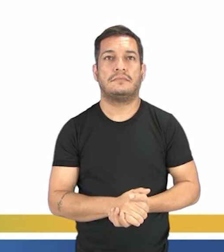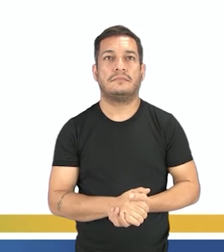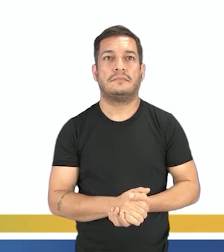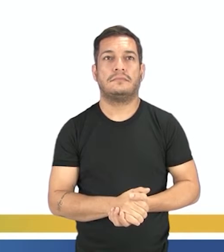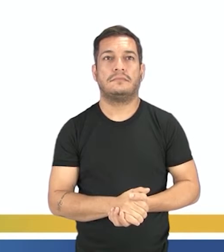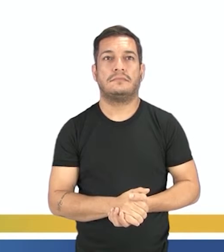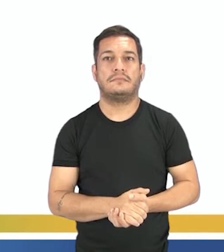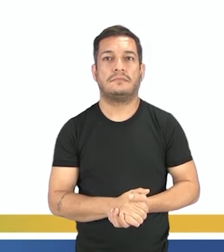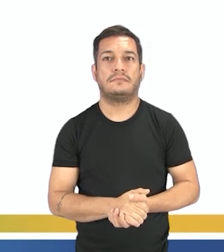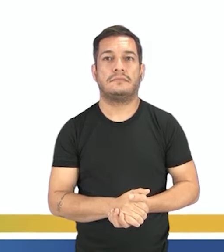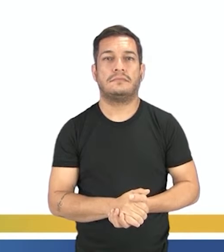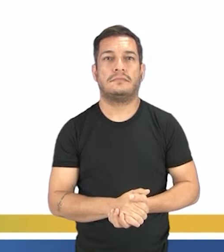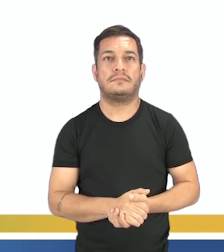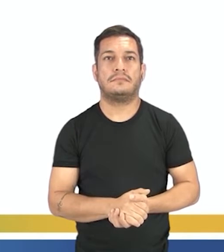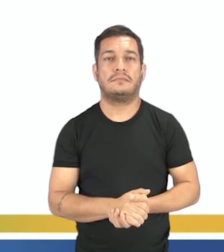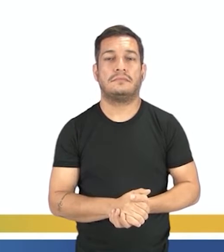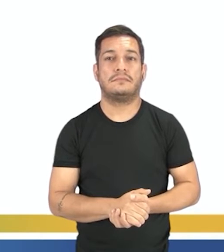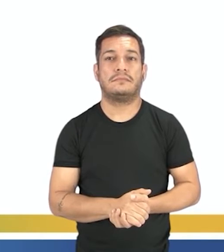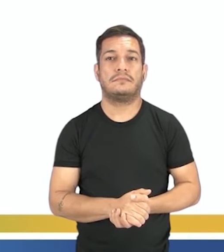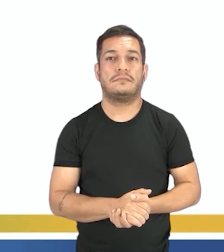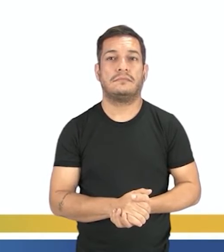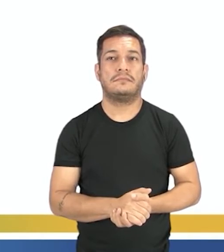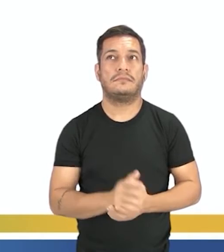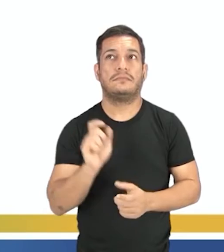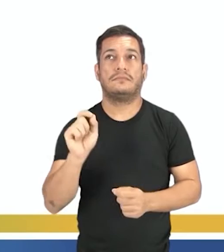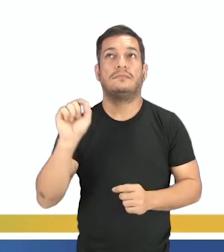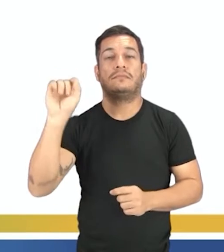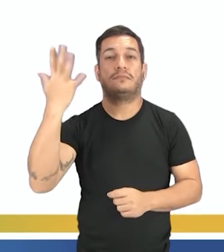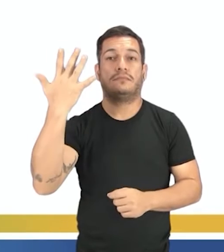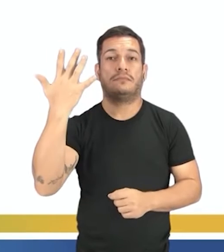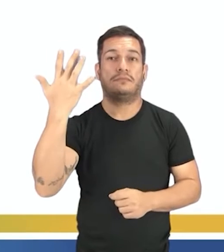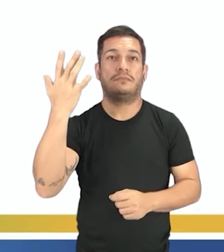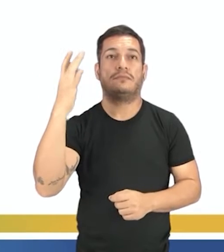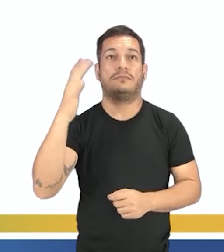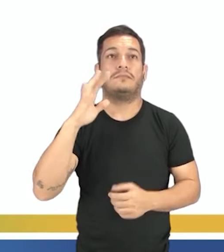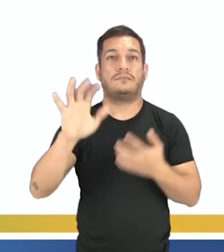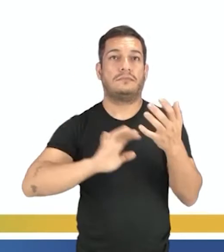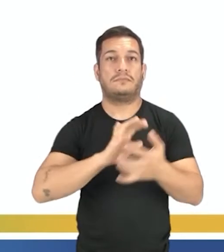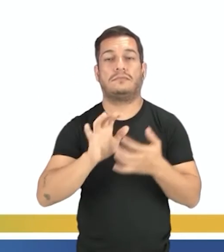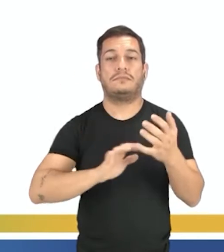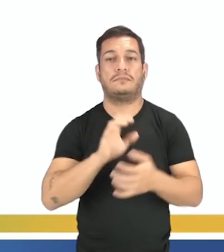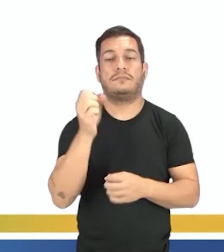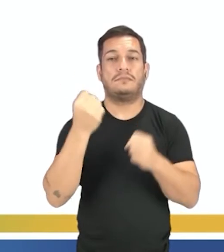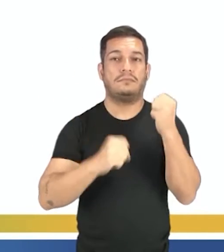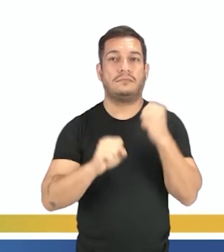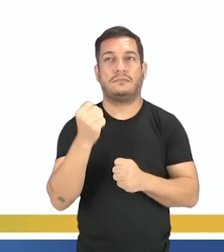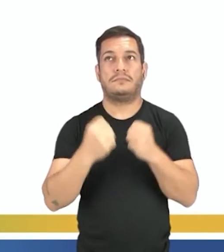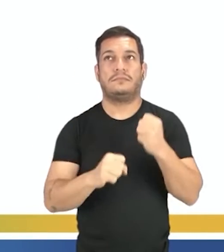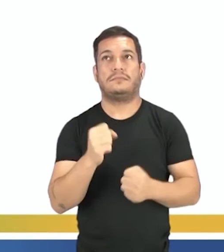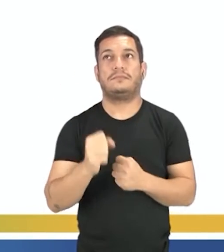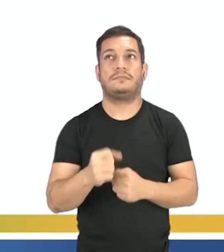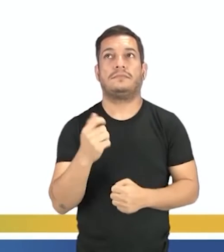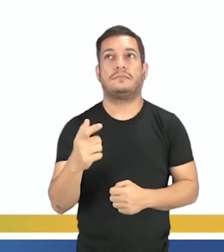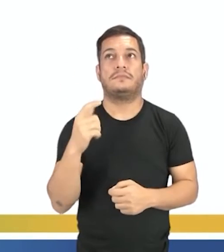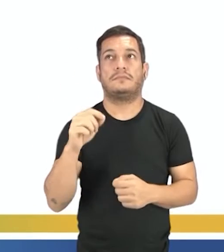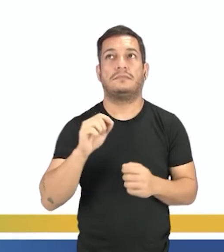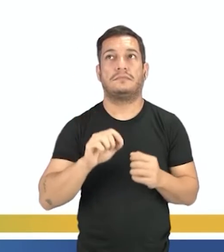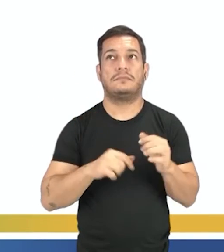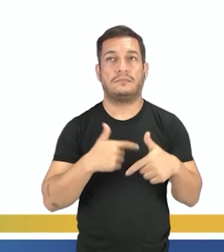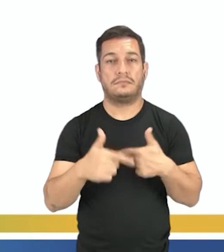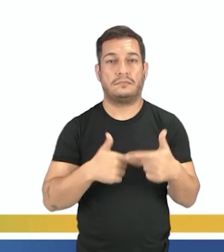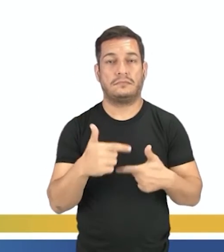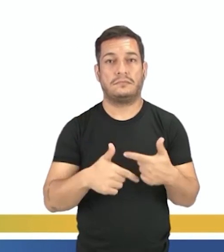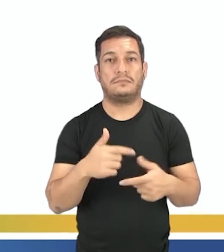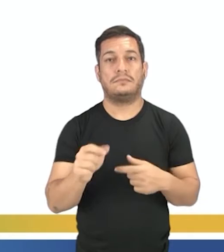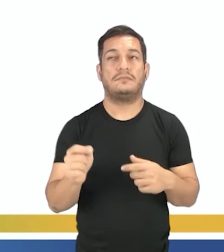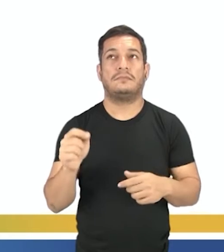Qual foi o impacto, o resultado dessa revolução industrial? Com a mecanização, muitas